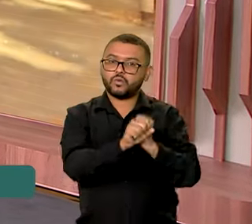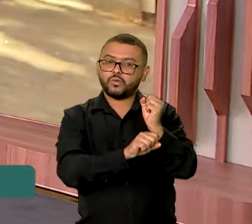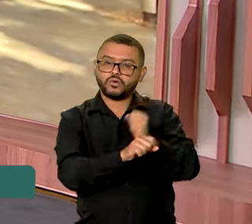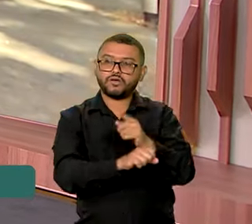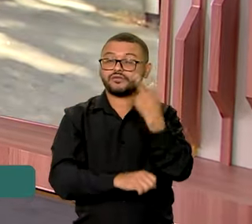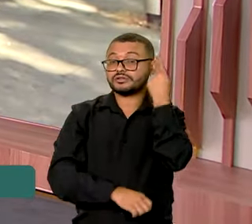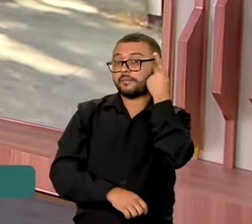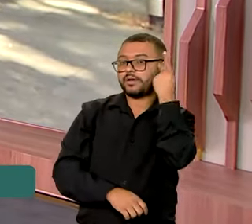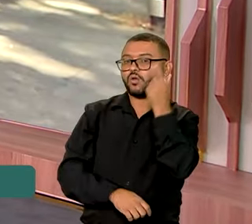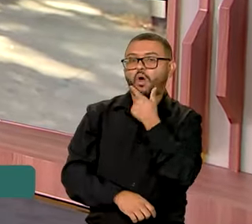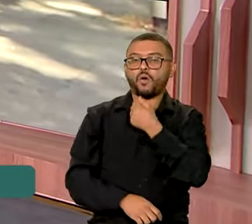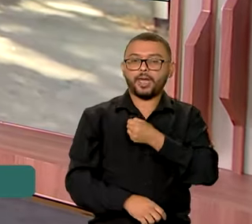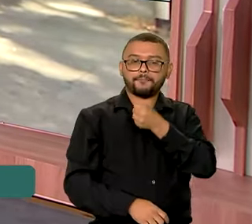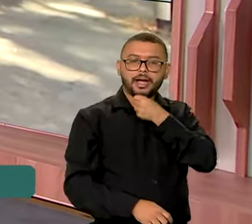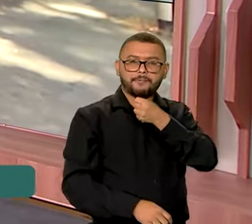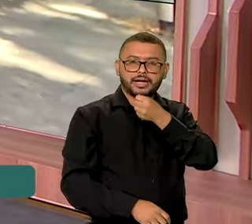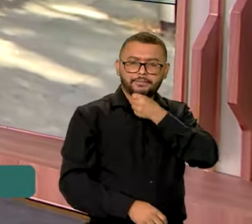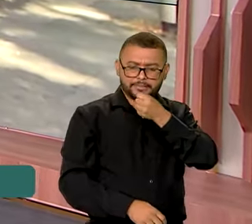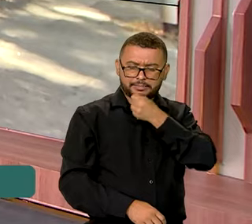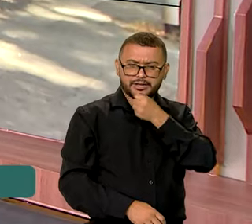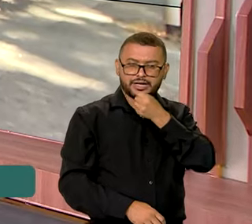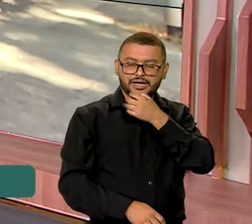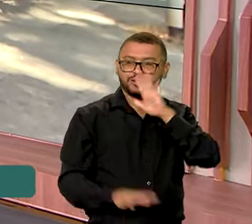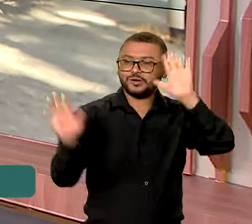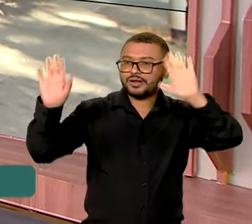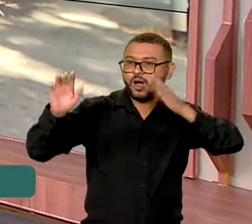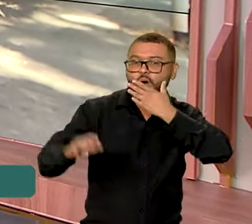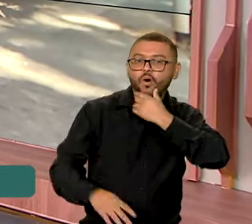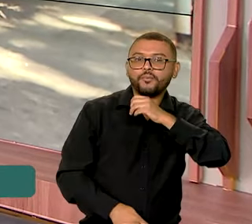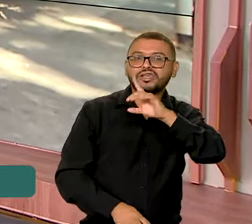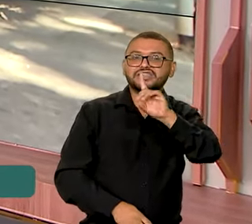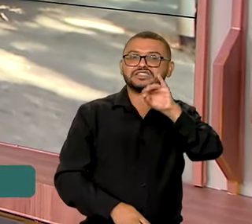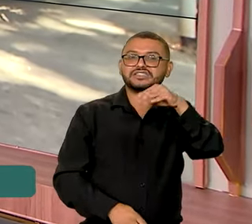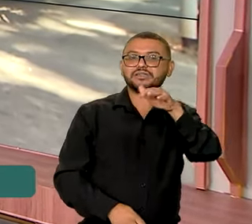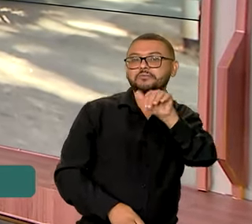Paulo, Dimas Soldi tem as informações. Bom dia, Dimas.